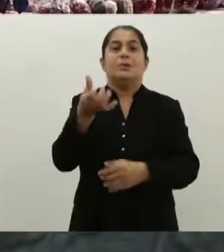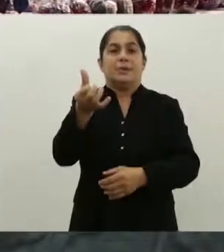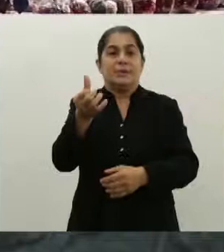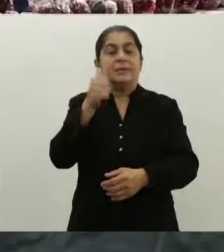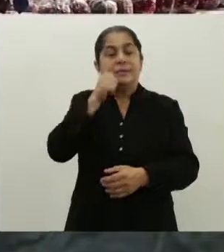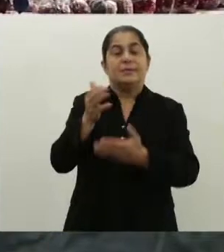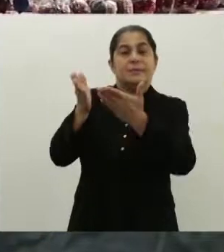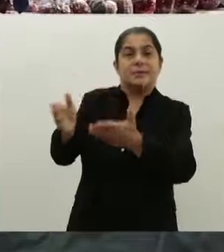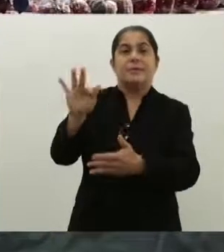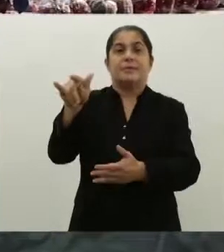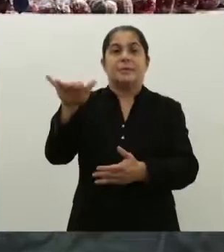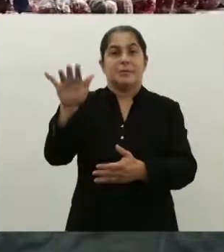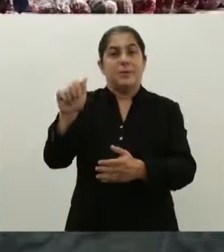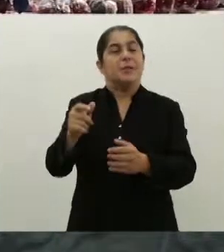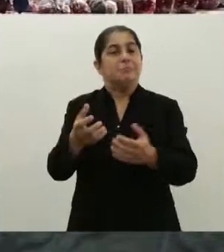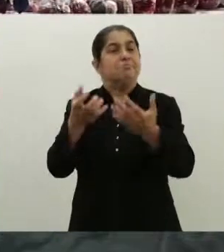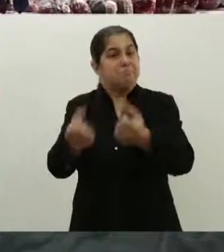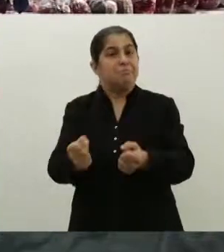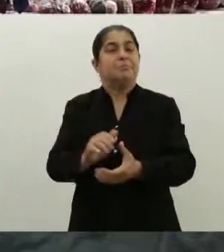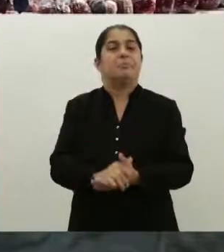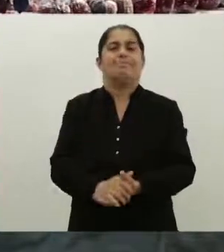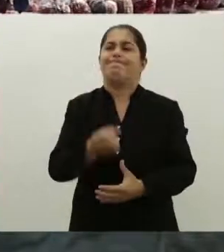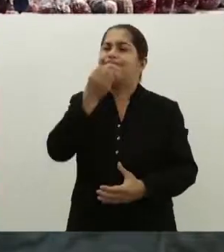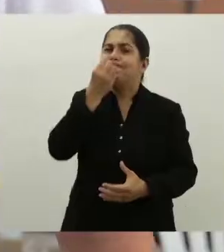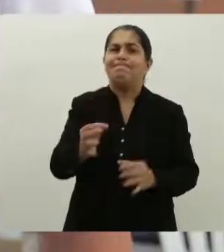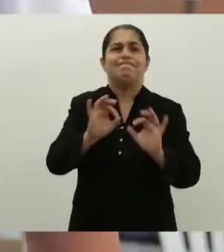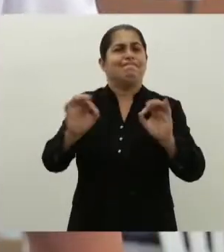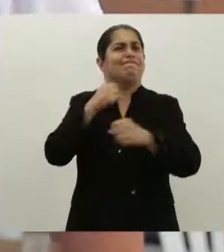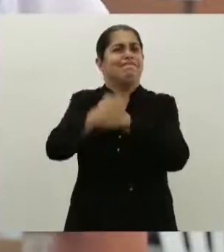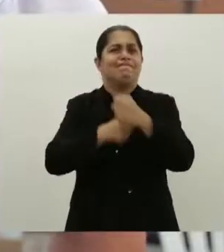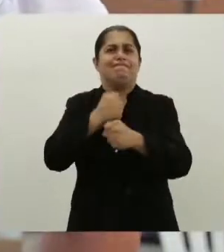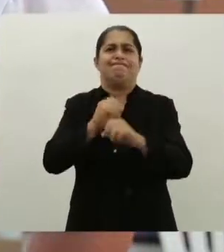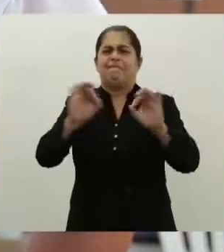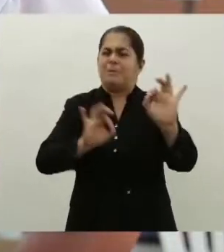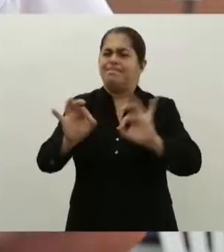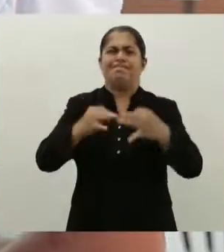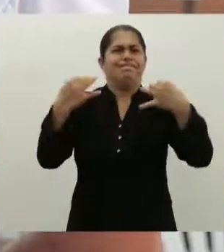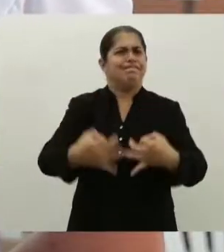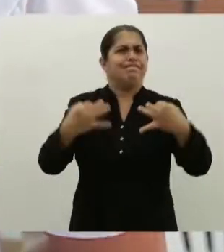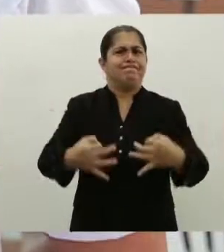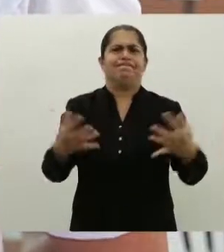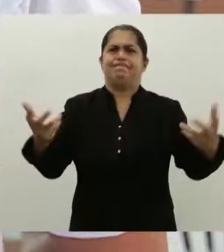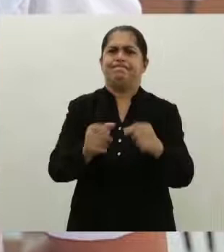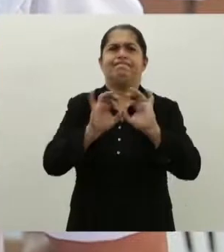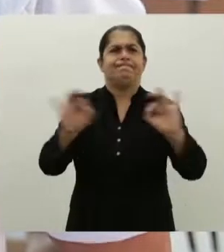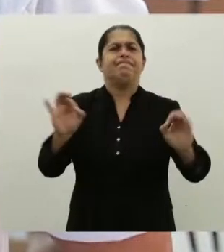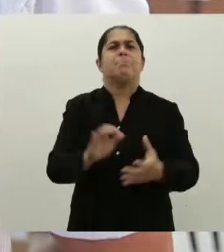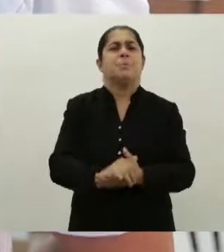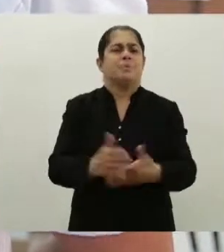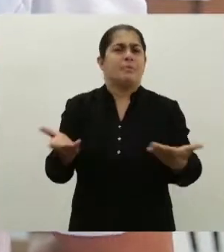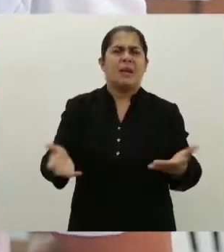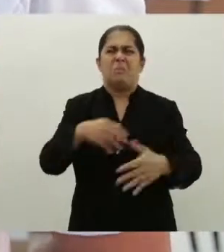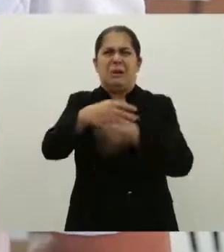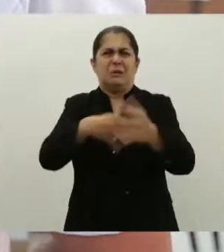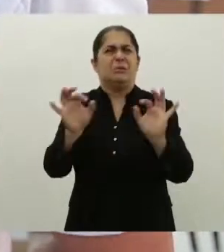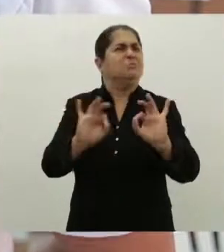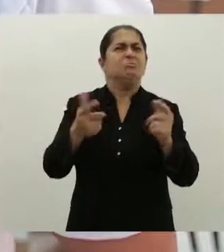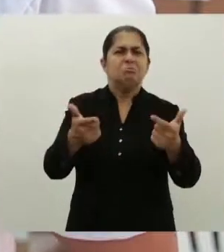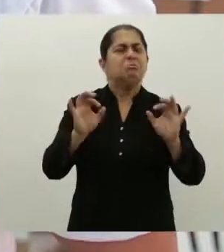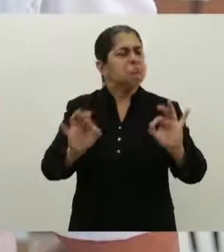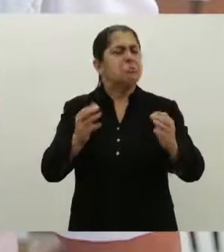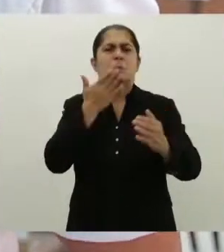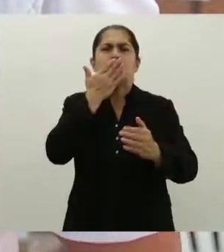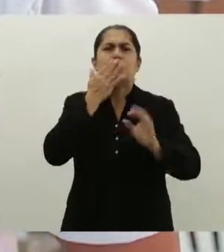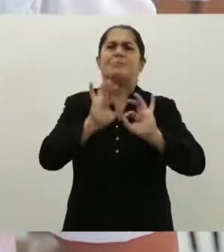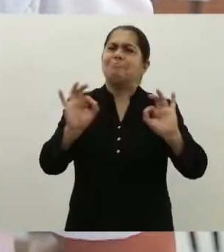elas a da Fabiana, que aprovou a iniciativa. Está muito bom este ano, a organização perfeita, não teve